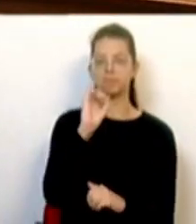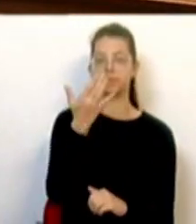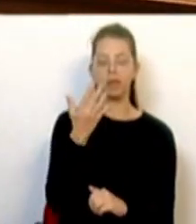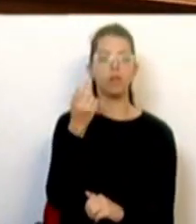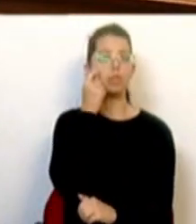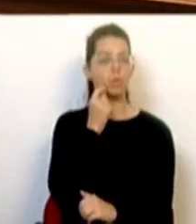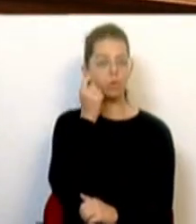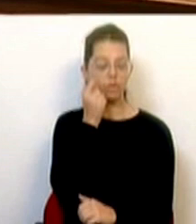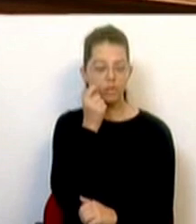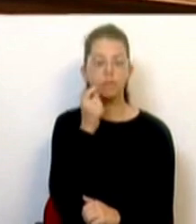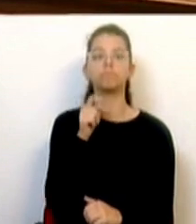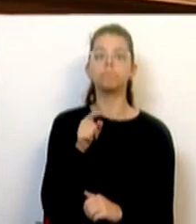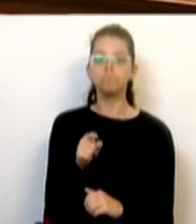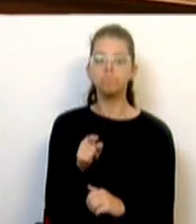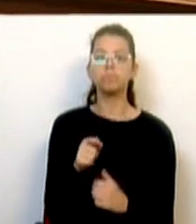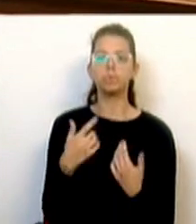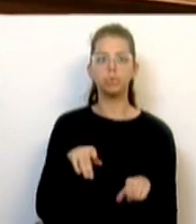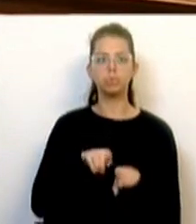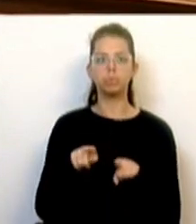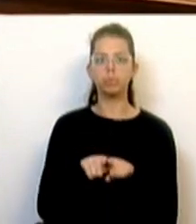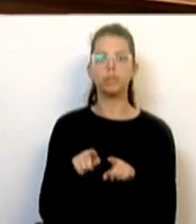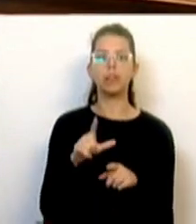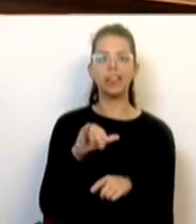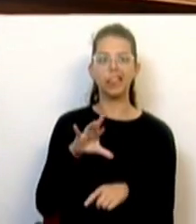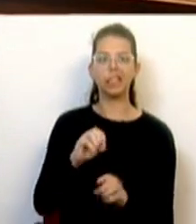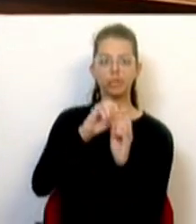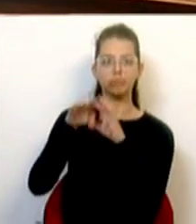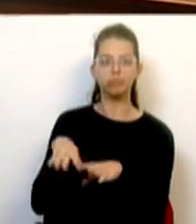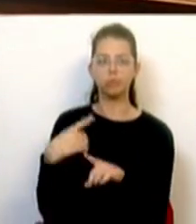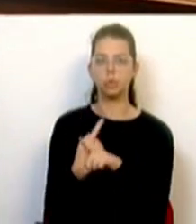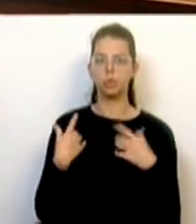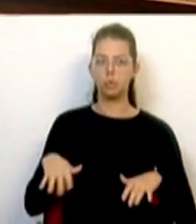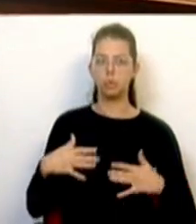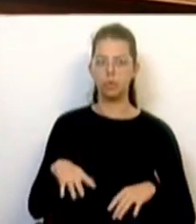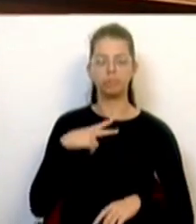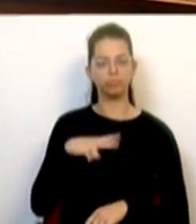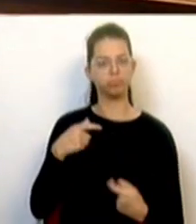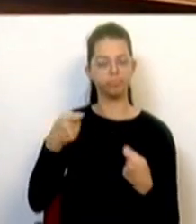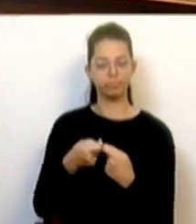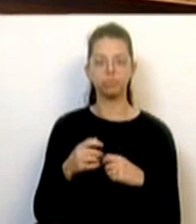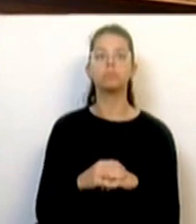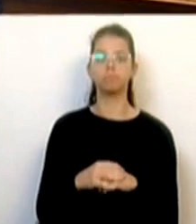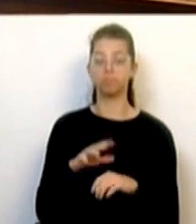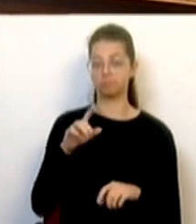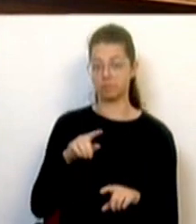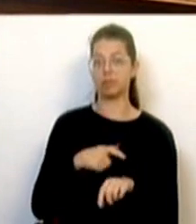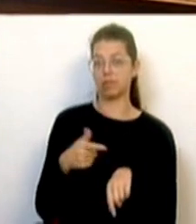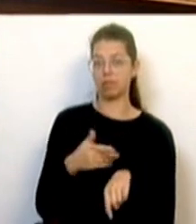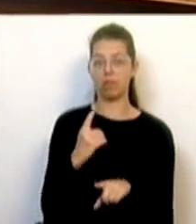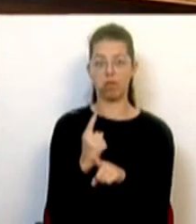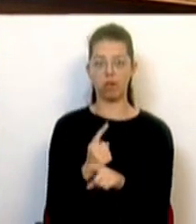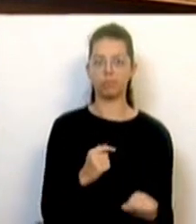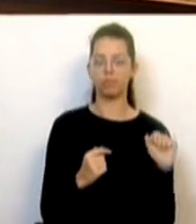Guterres, inicia uma verdadeira política de resíduos para Portugal. Foi também nessa altura que o Partido Socialista lança as primeiras